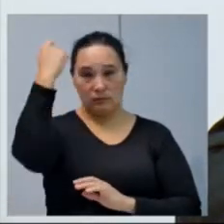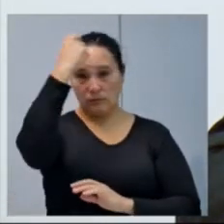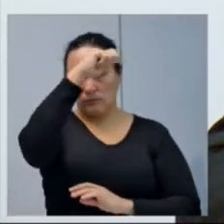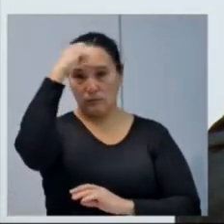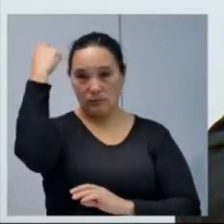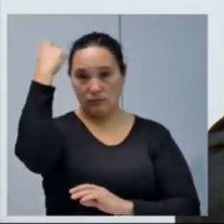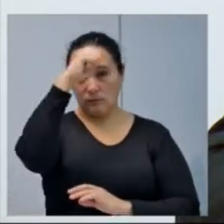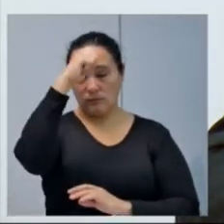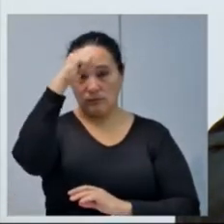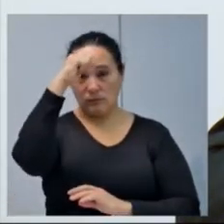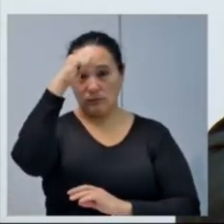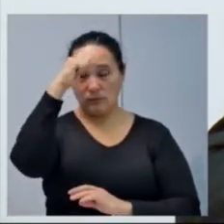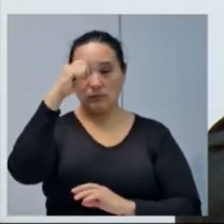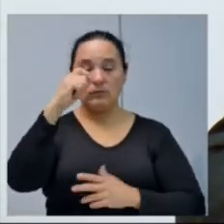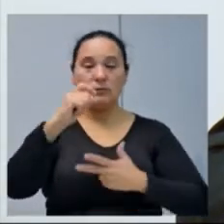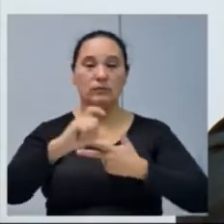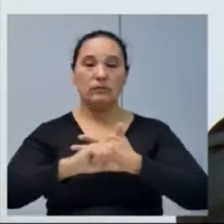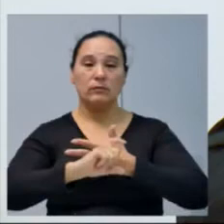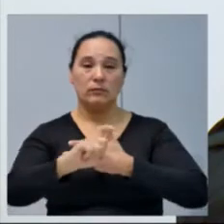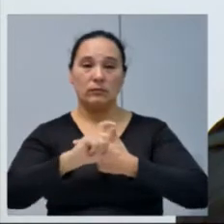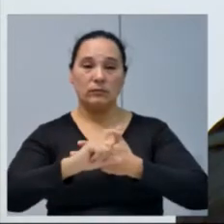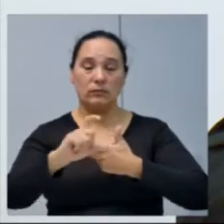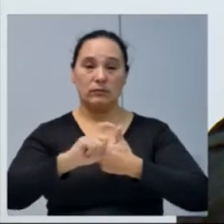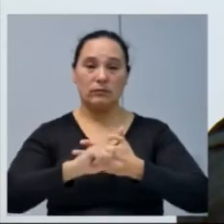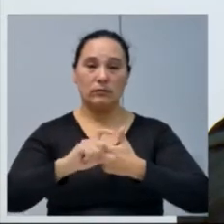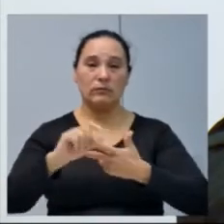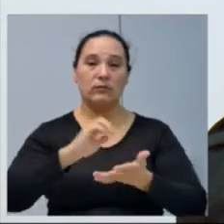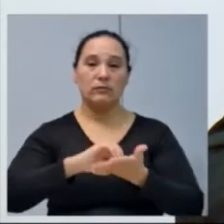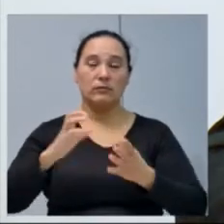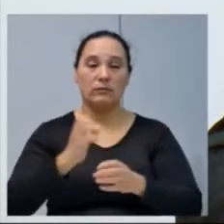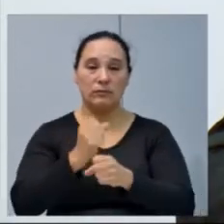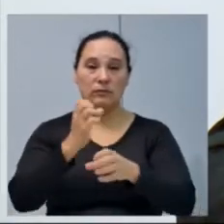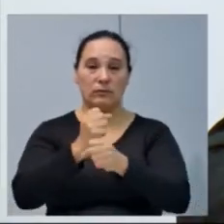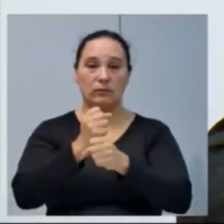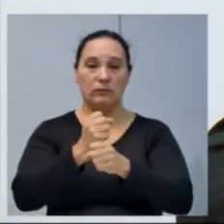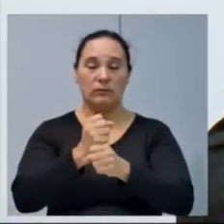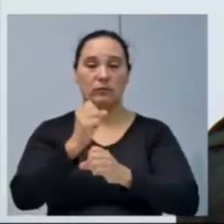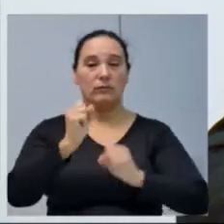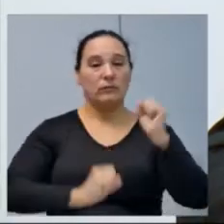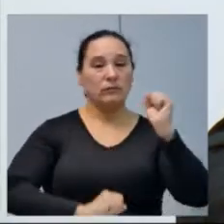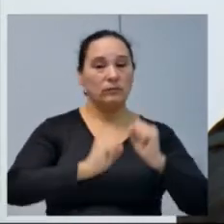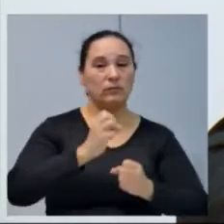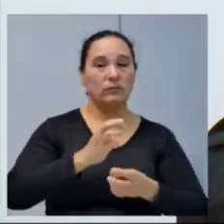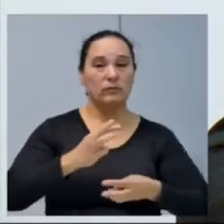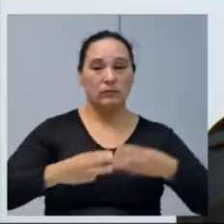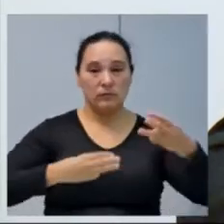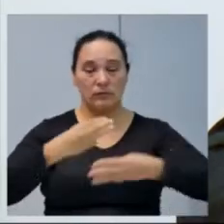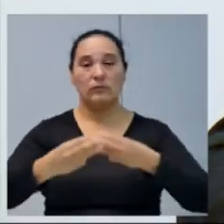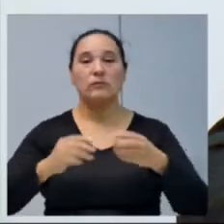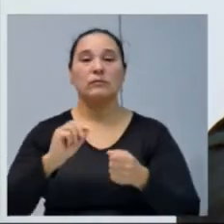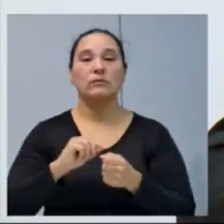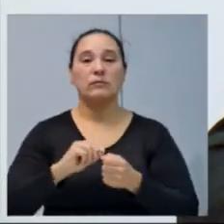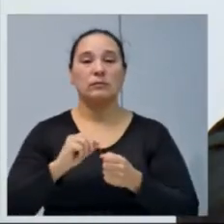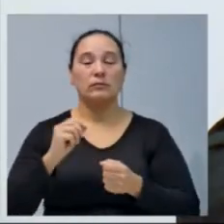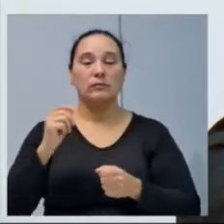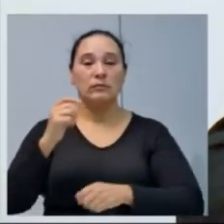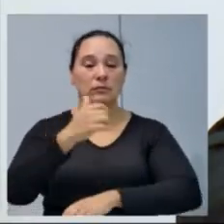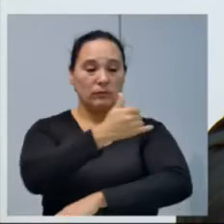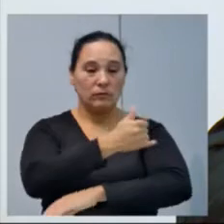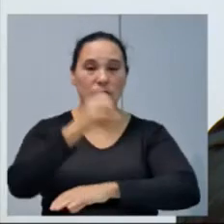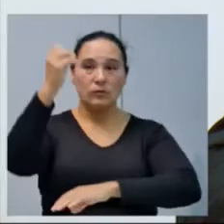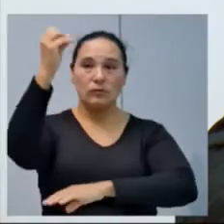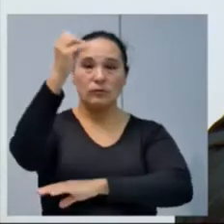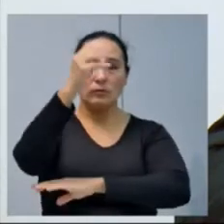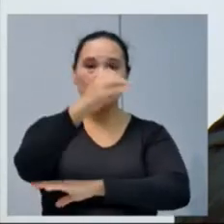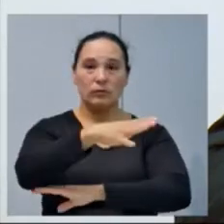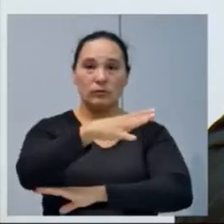Martini, para que o Executivo Municipal, através da Secretaria de Obras e Empresa Terceirizada, realize a recuperação da iluminação